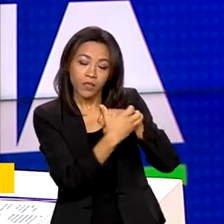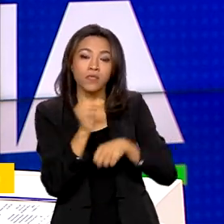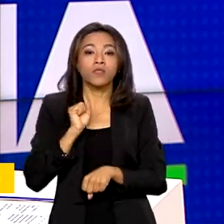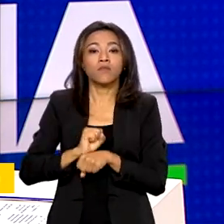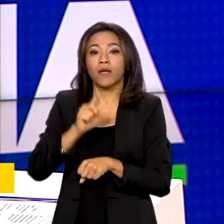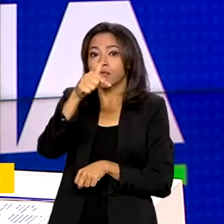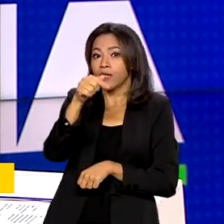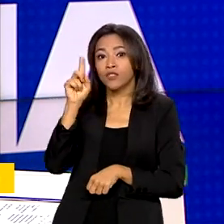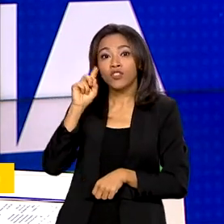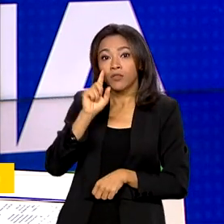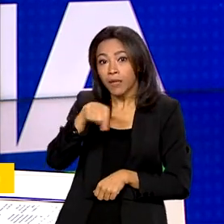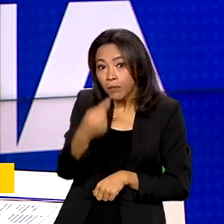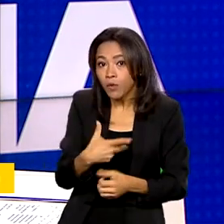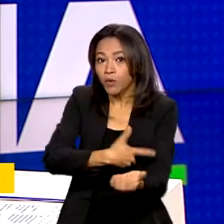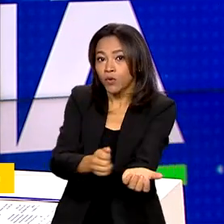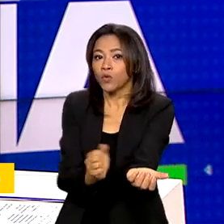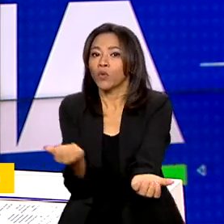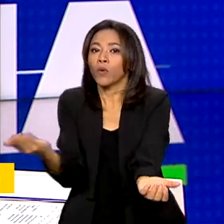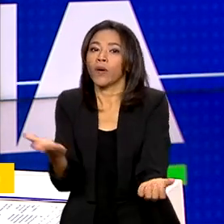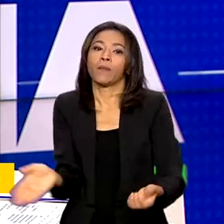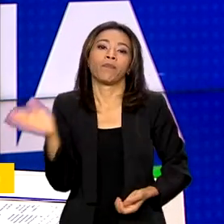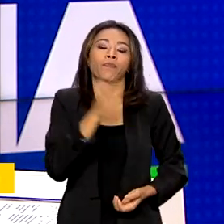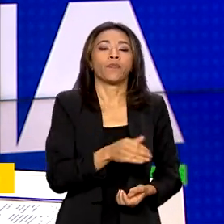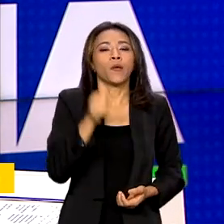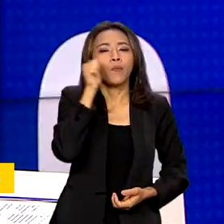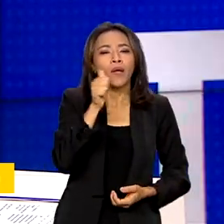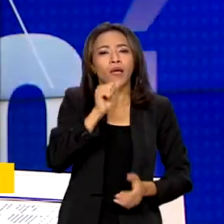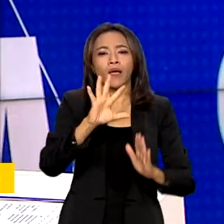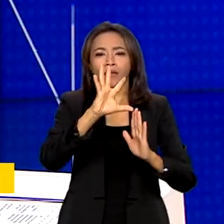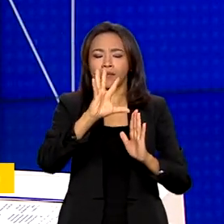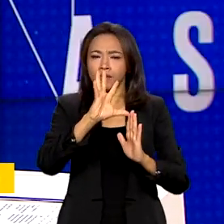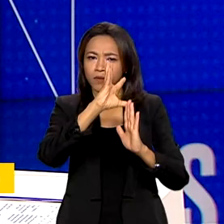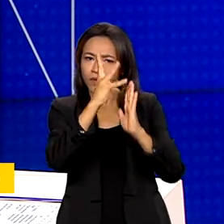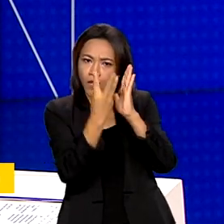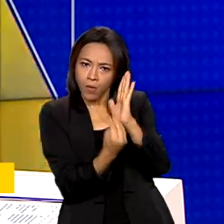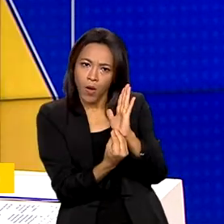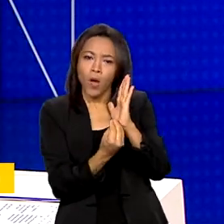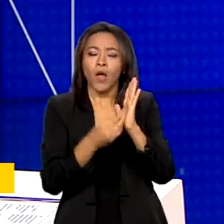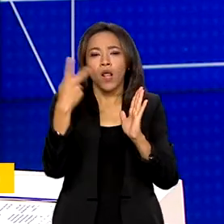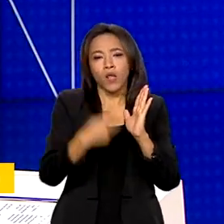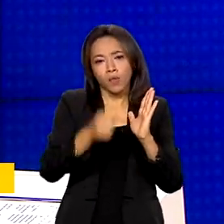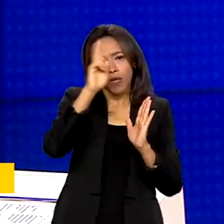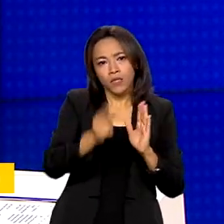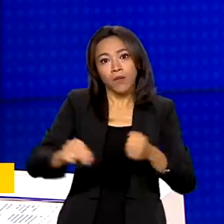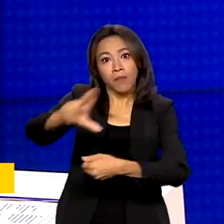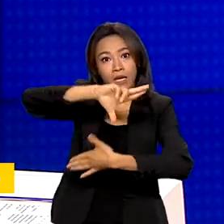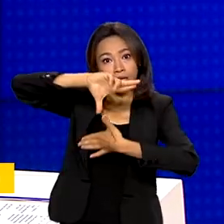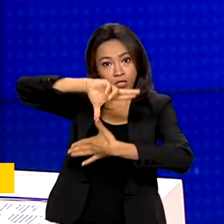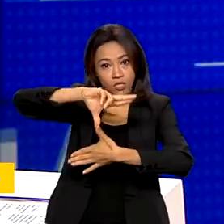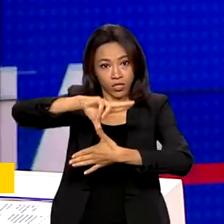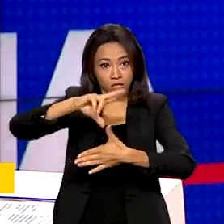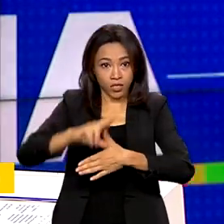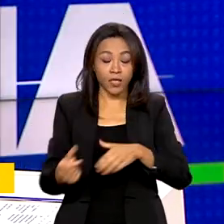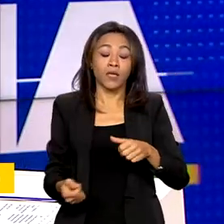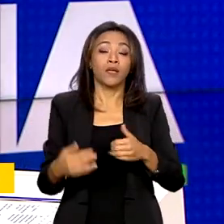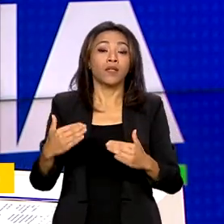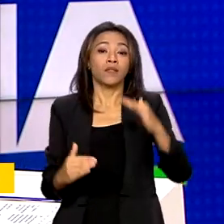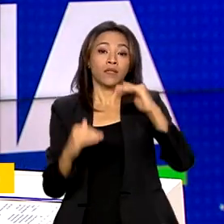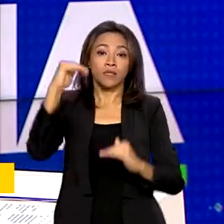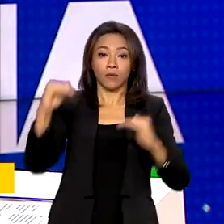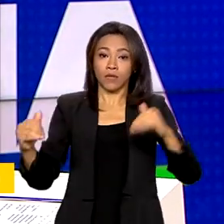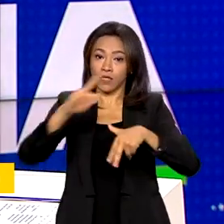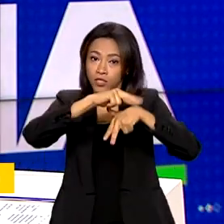Mulheres quilombolas do Brasil e da América Latina debatem racismo, desigualdades de gênero e acesso à